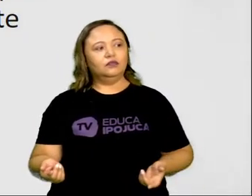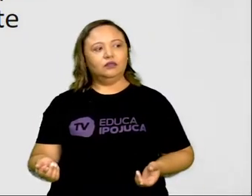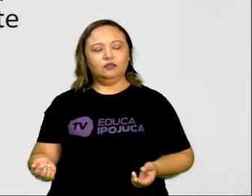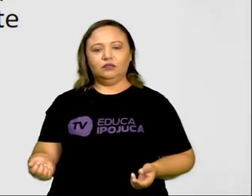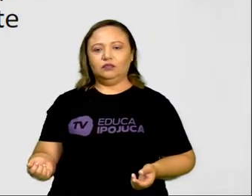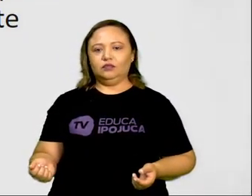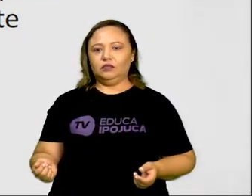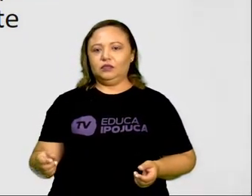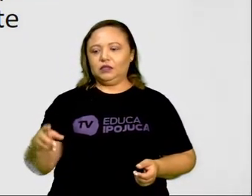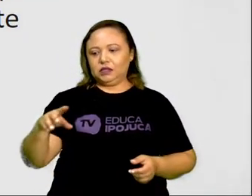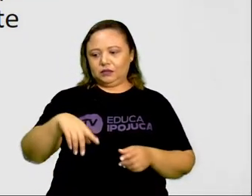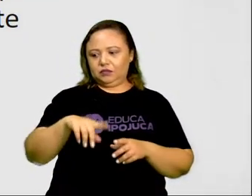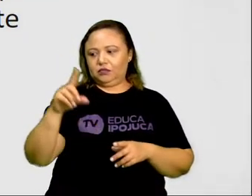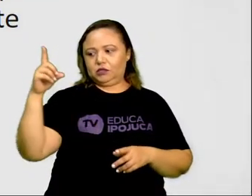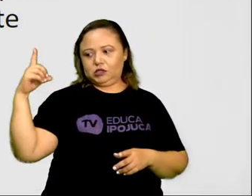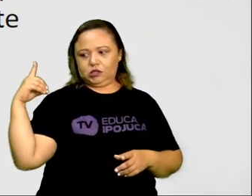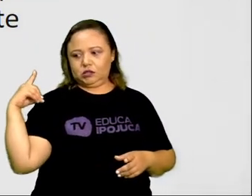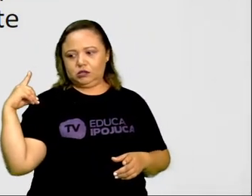sua direita,